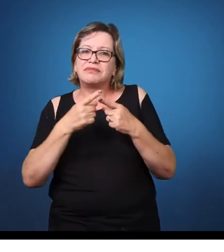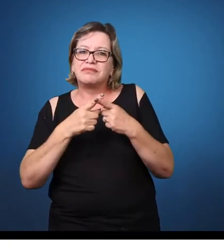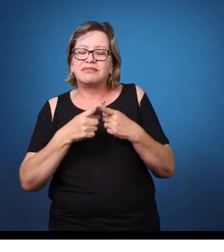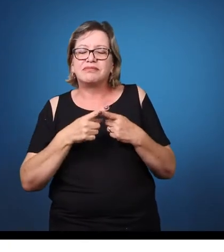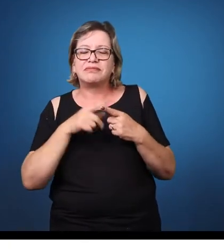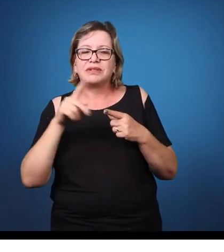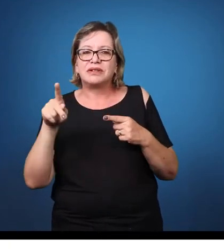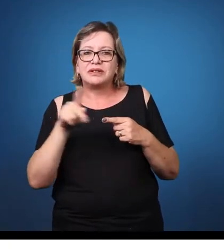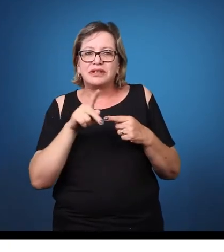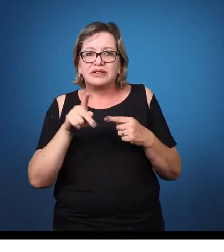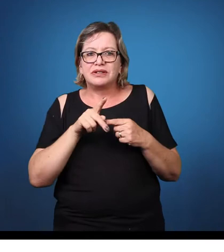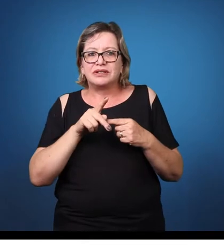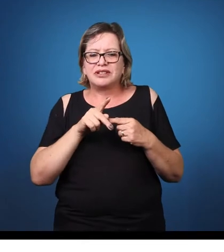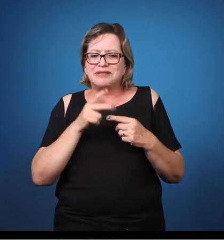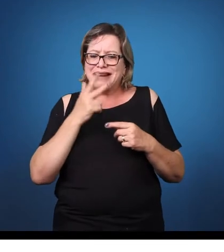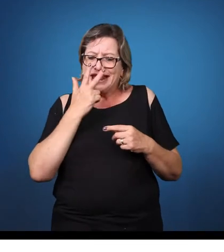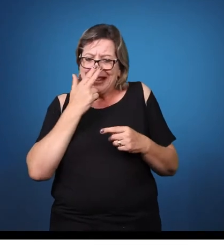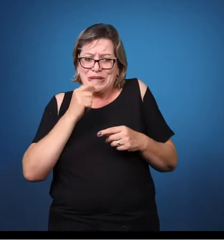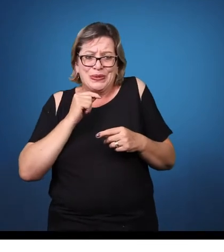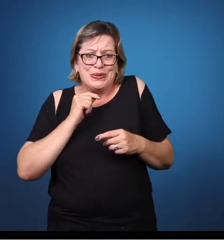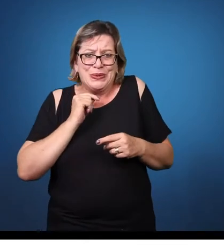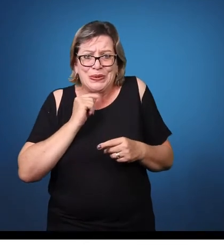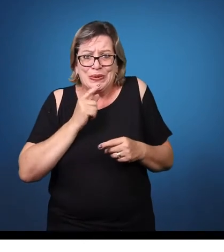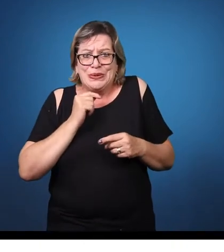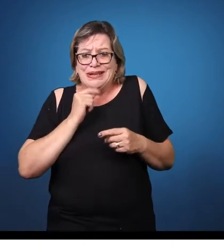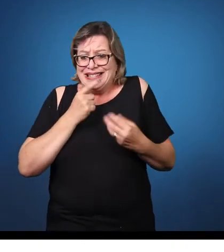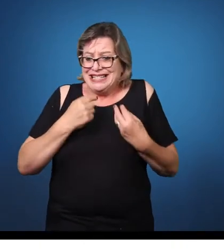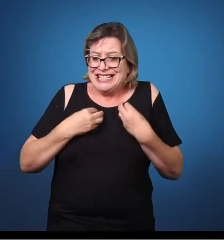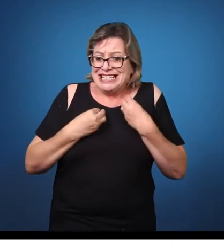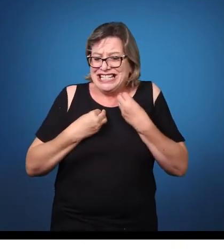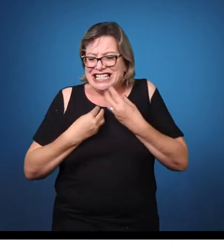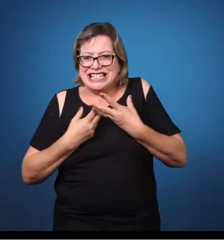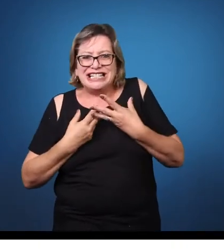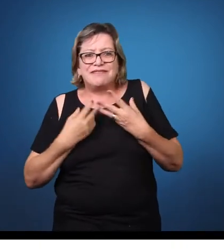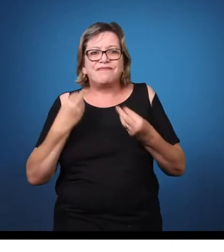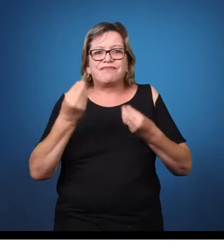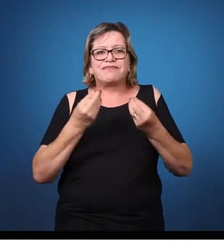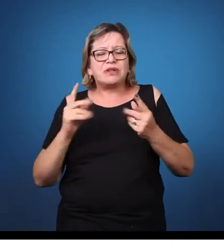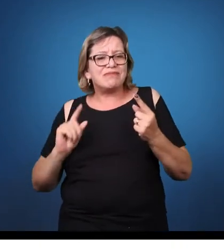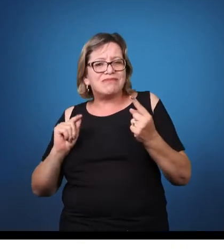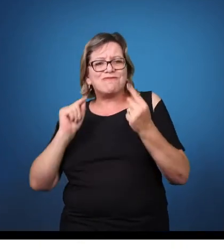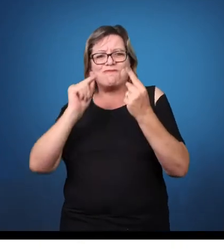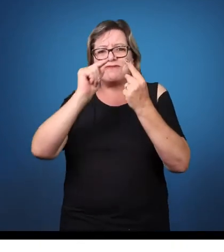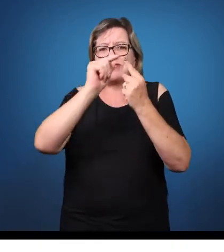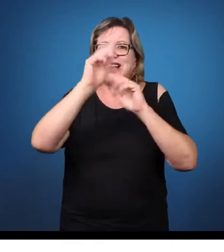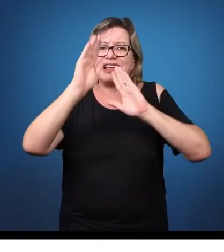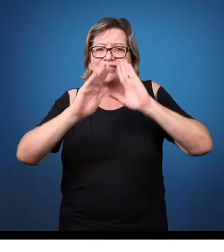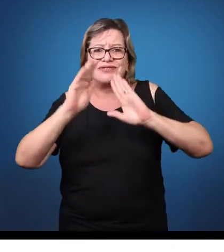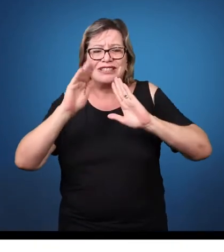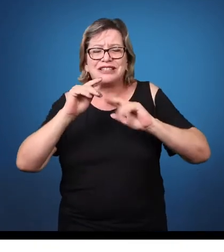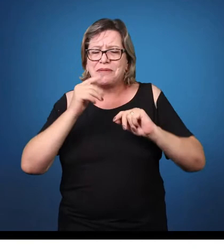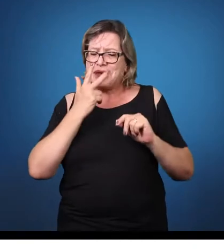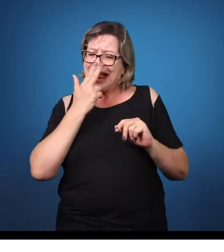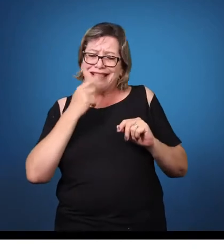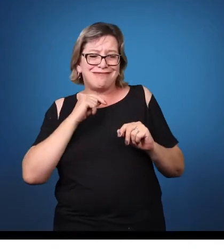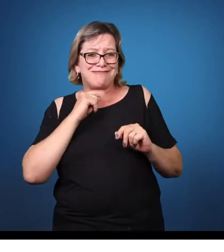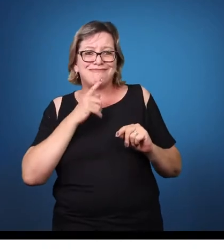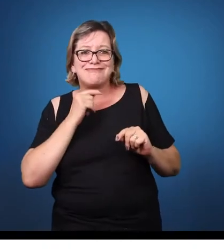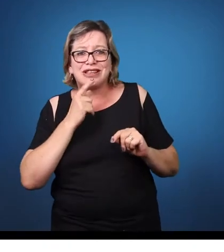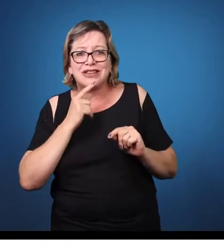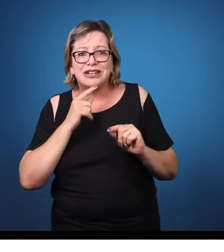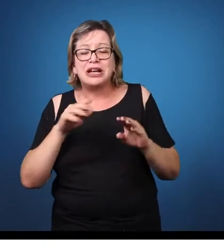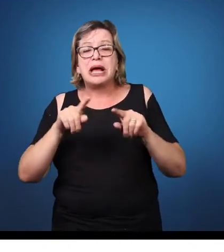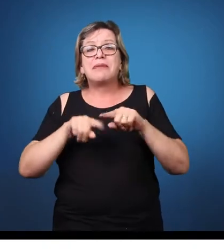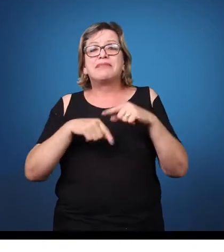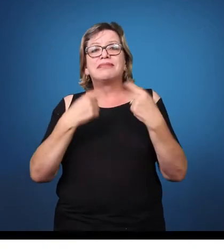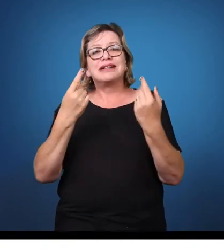formação dele, um conteúdo específico, uma formação específica para atender a grande diversidade que nós